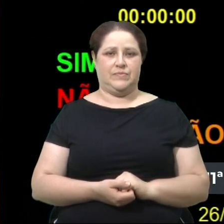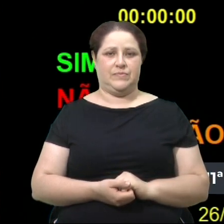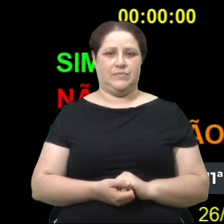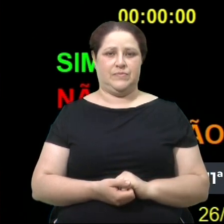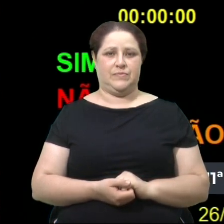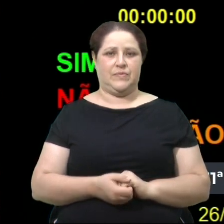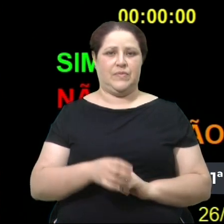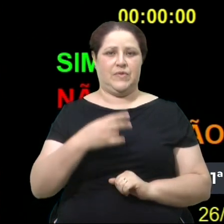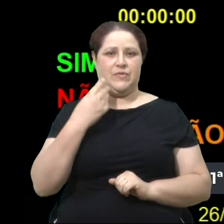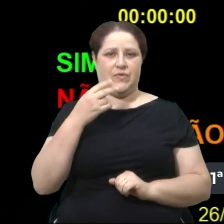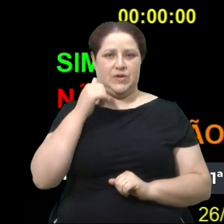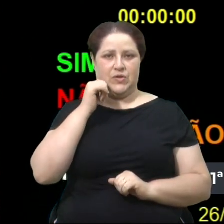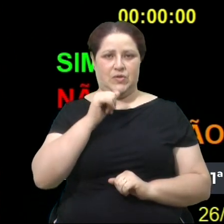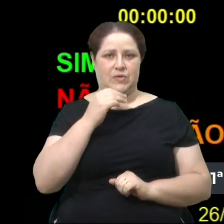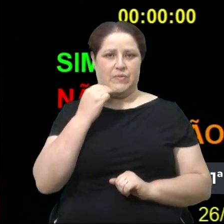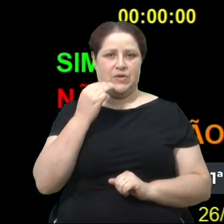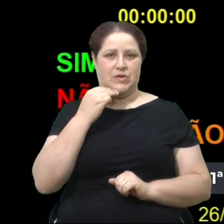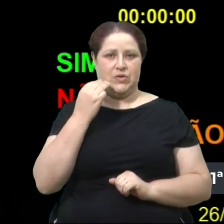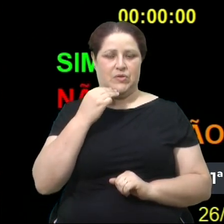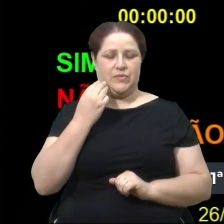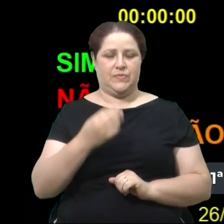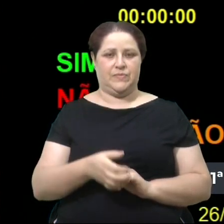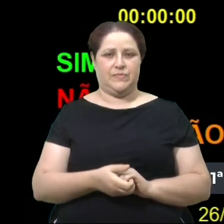Vereadora Marisol Santos.